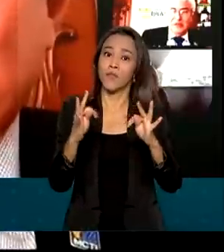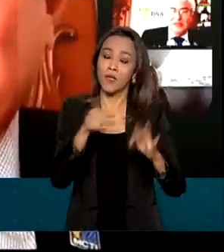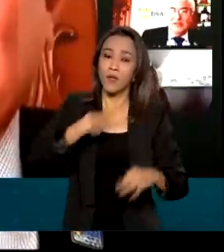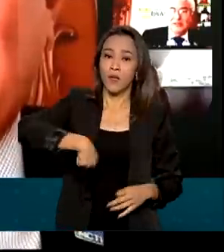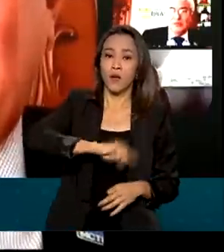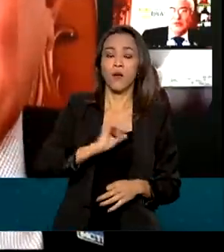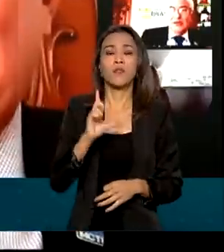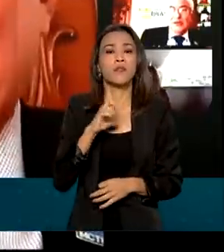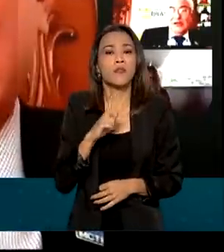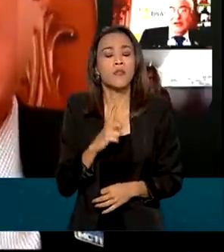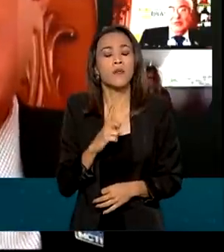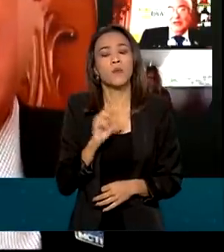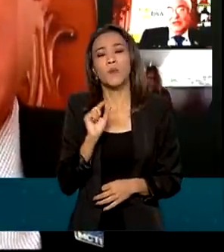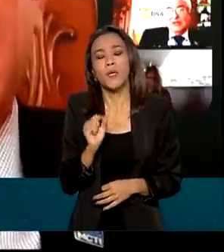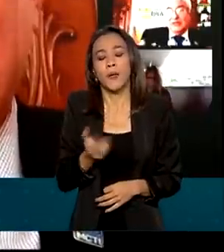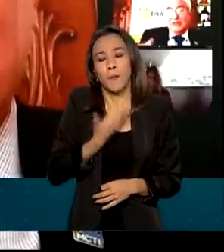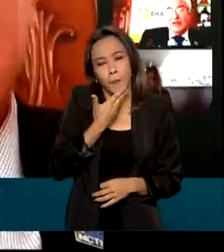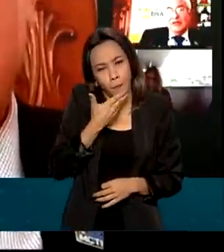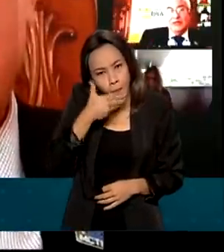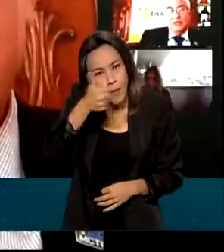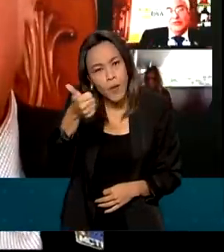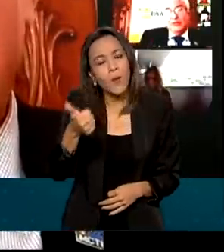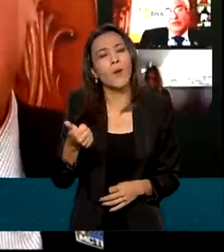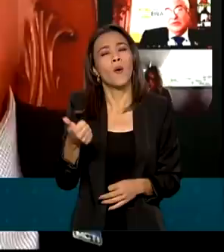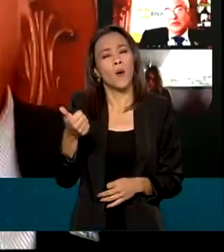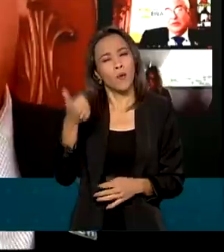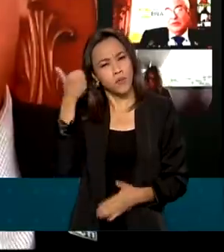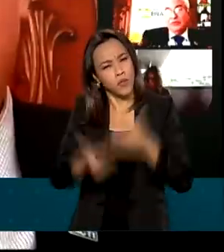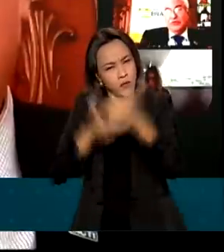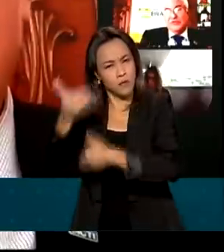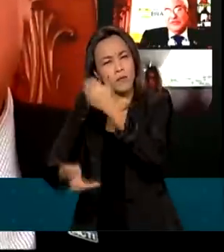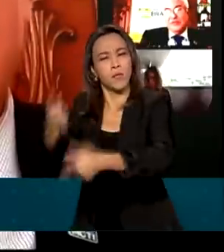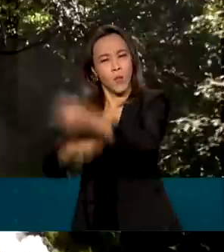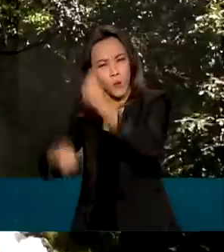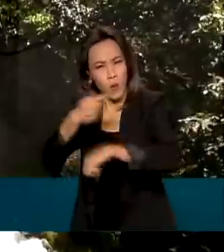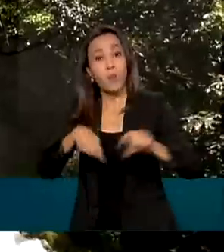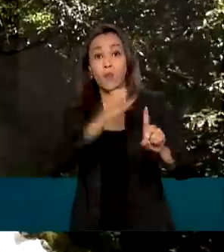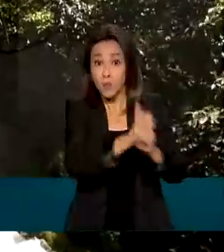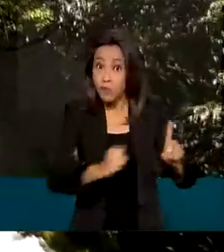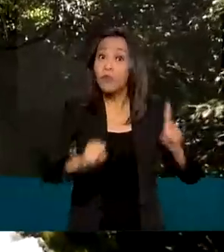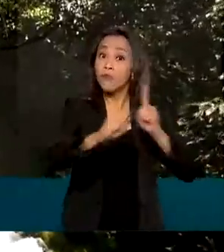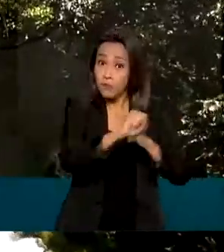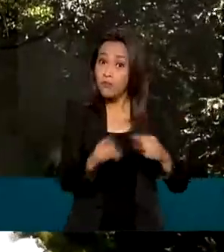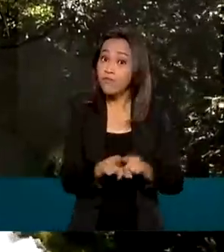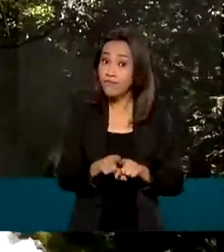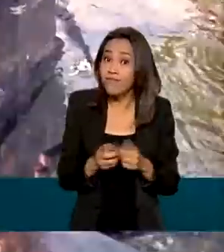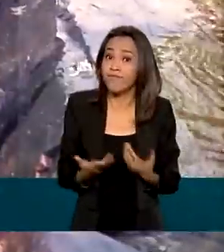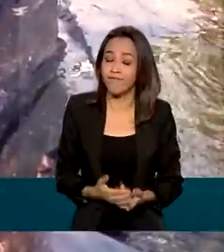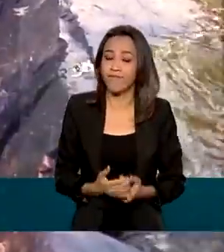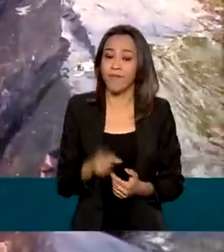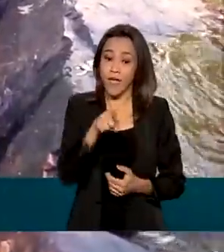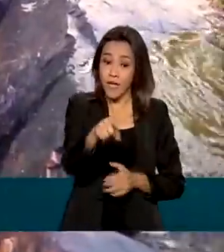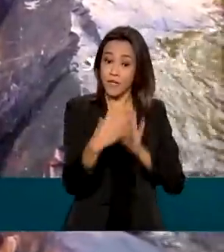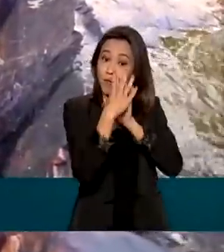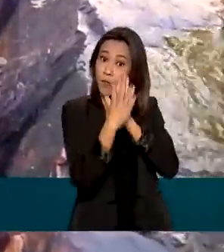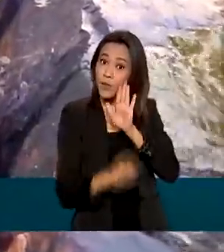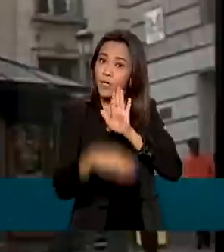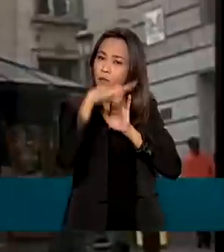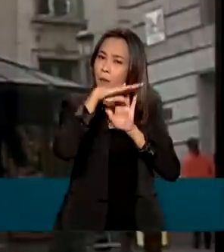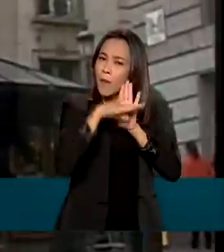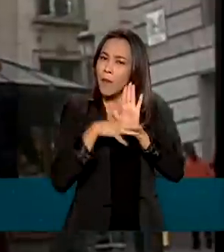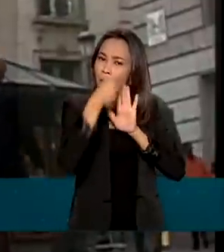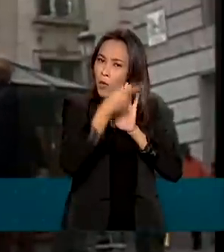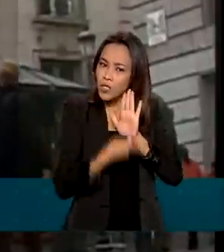nós tenhamos a melhoria do desenvolvimento econômico e social da região. O modelo foi desenvolvido com base nas